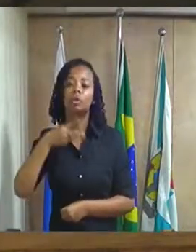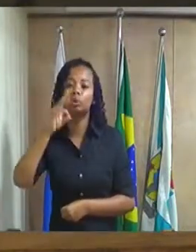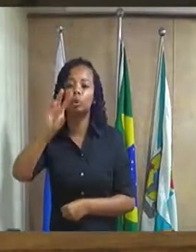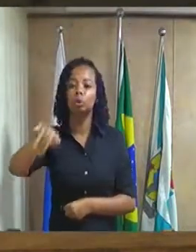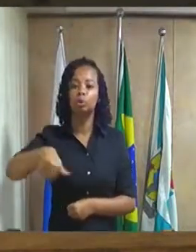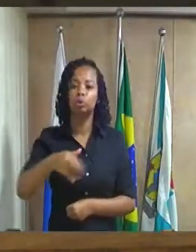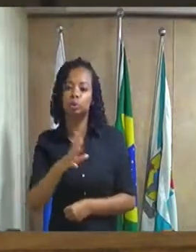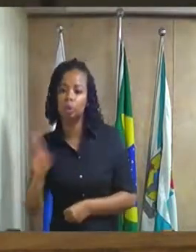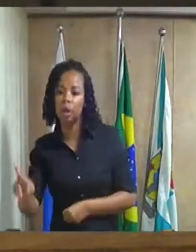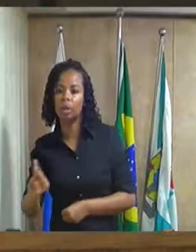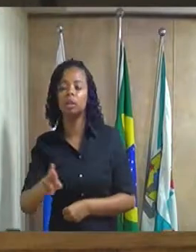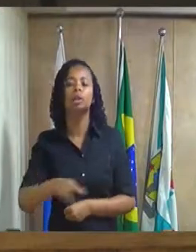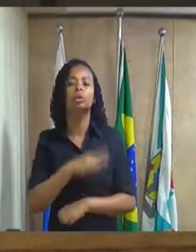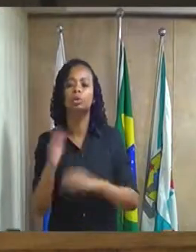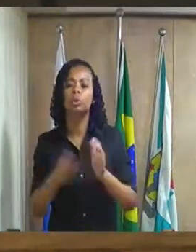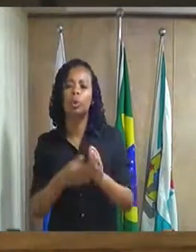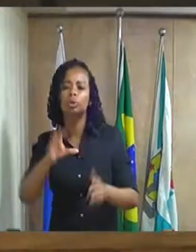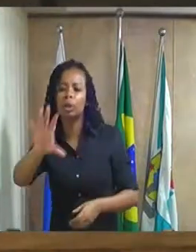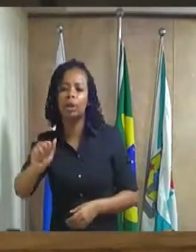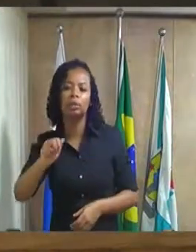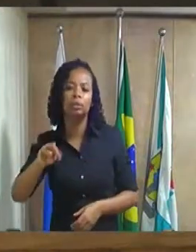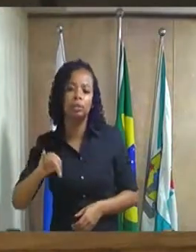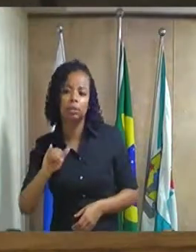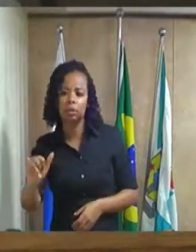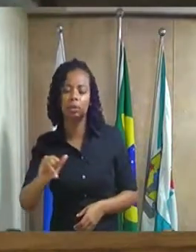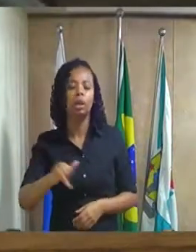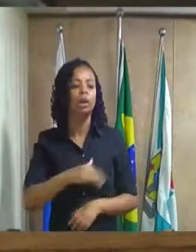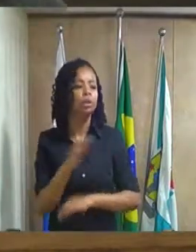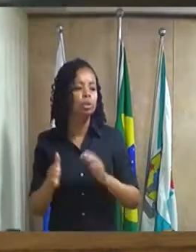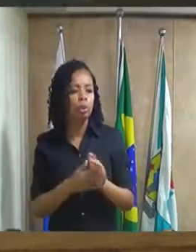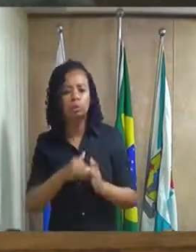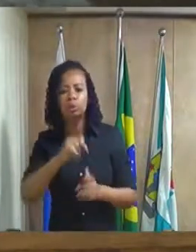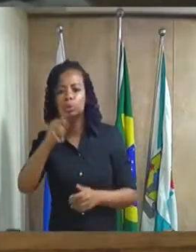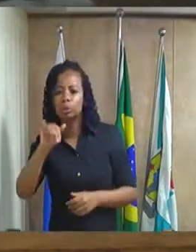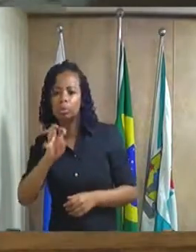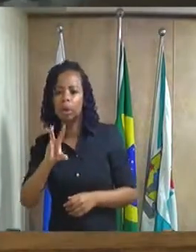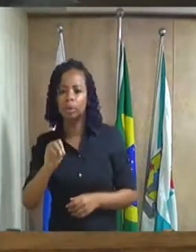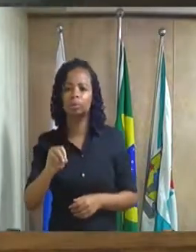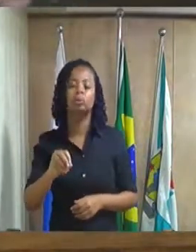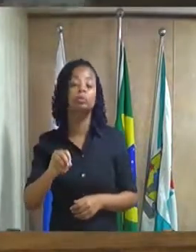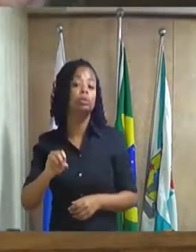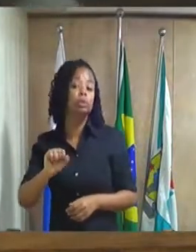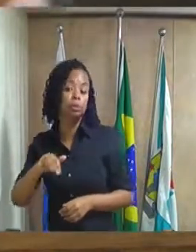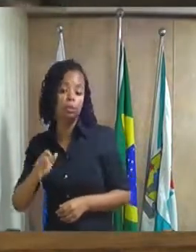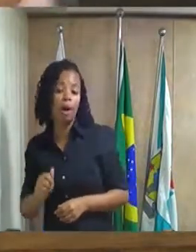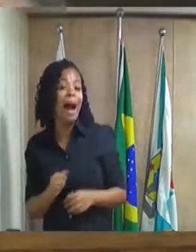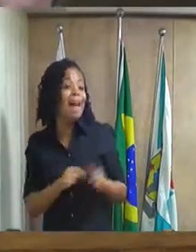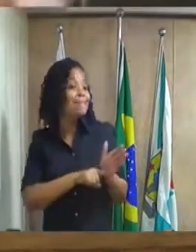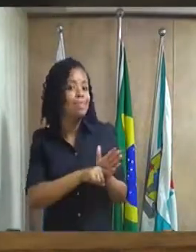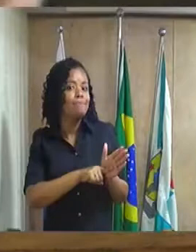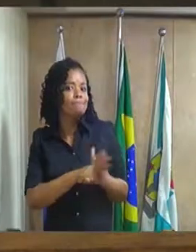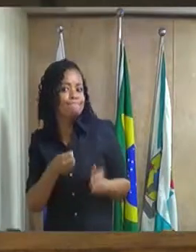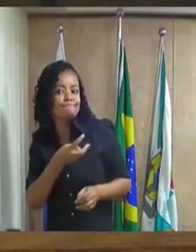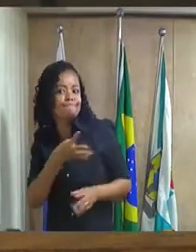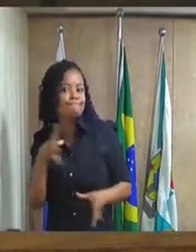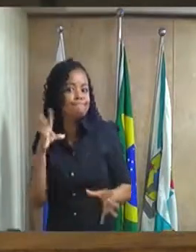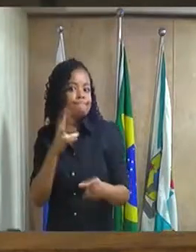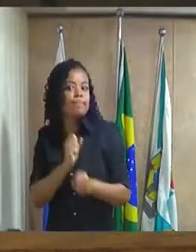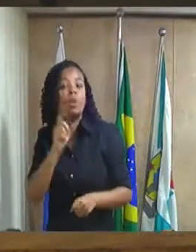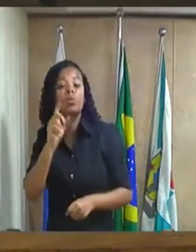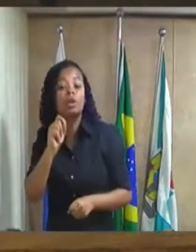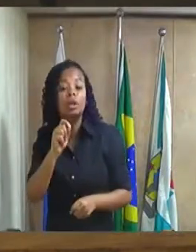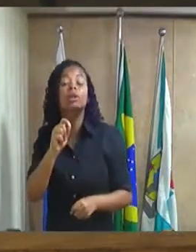vereador Catite todos nós juntos Gilberto Silva propormos uma força tarefa para verificarmos se isso realmente